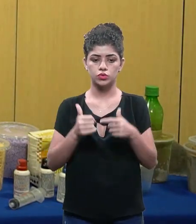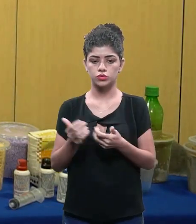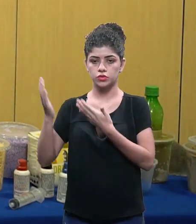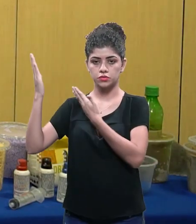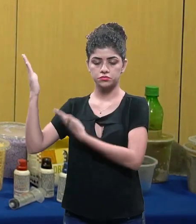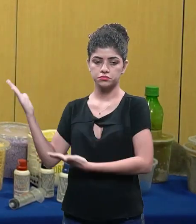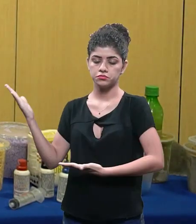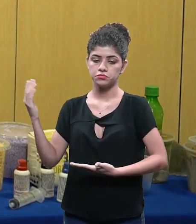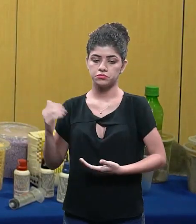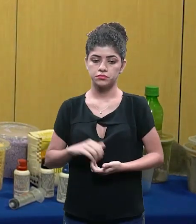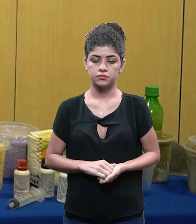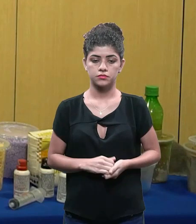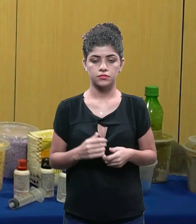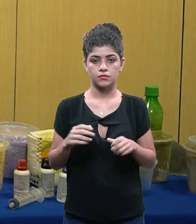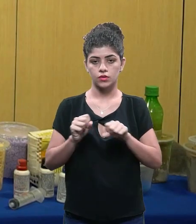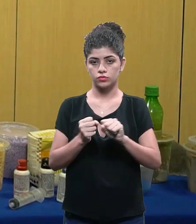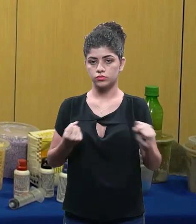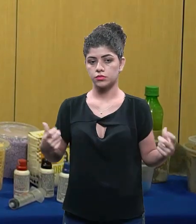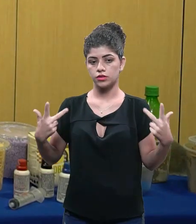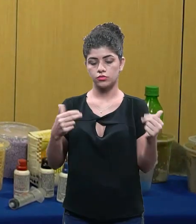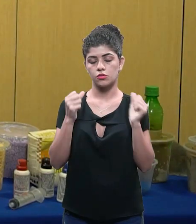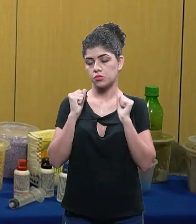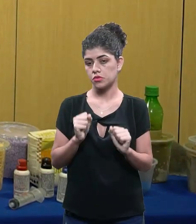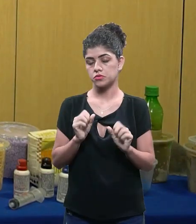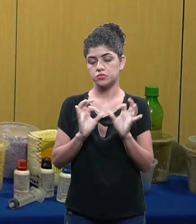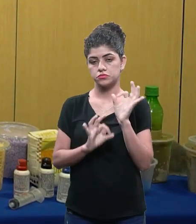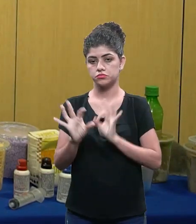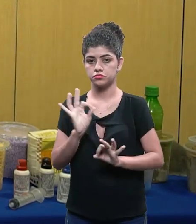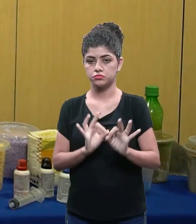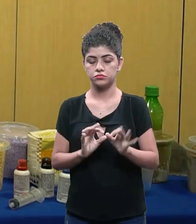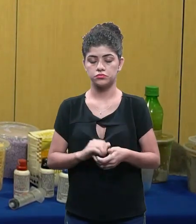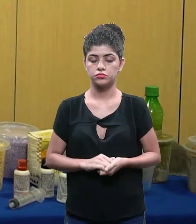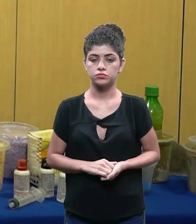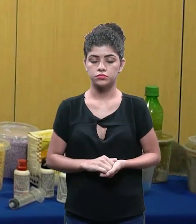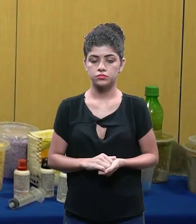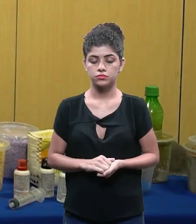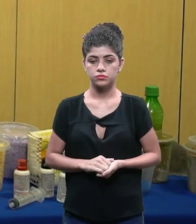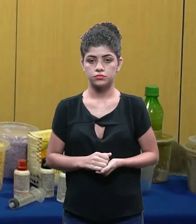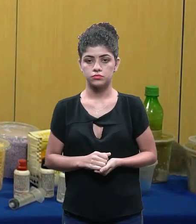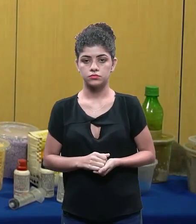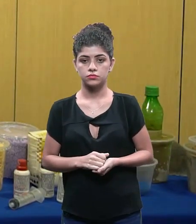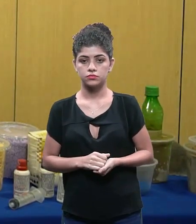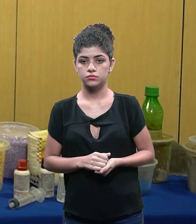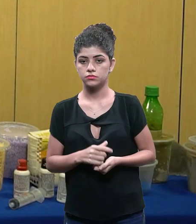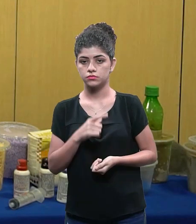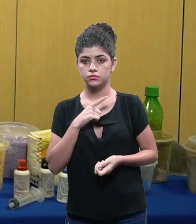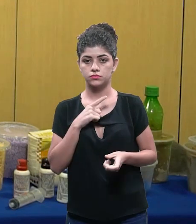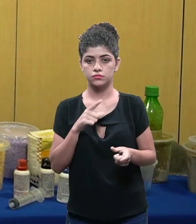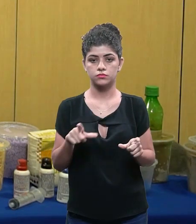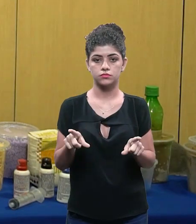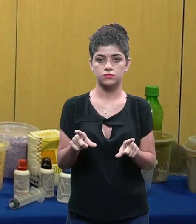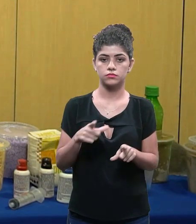eu pego todos os potes, pessoal, dos mesmos tamanhos, isso eu posso virar uma proporção, certo? Eu posso ter